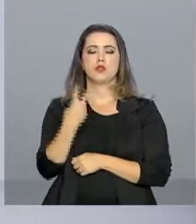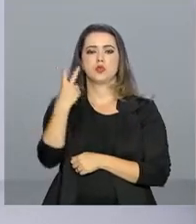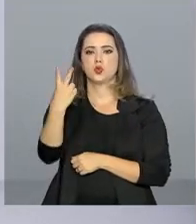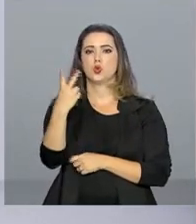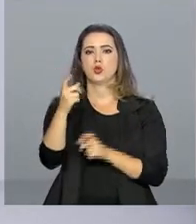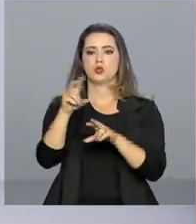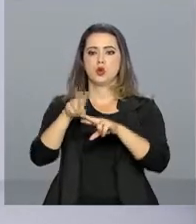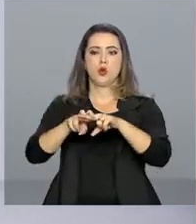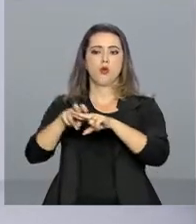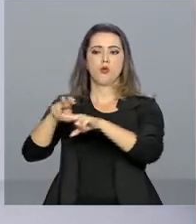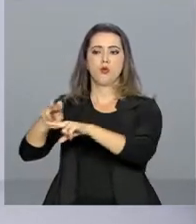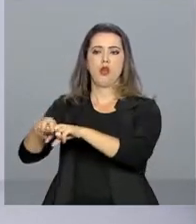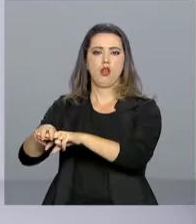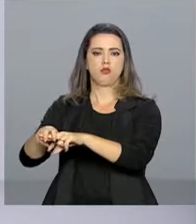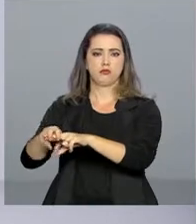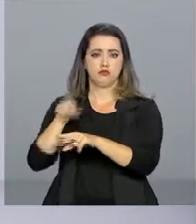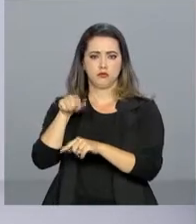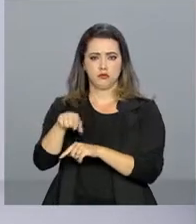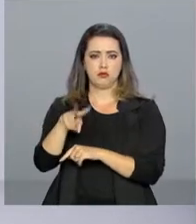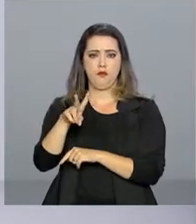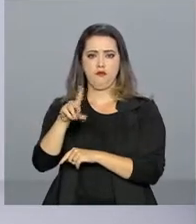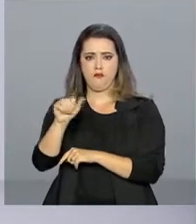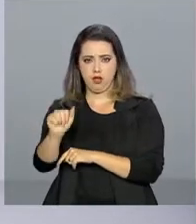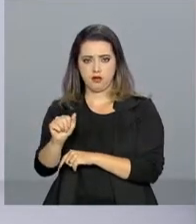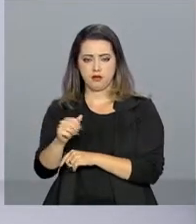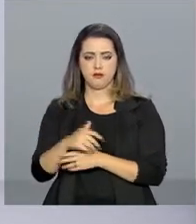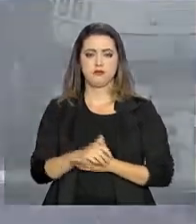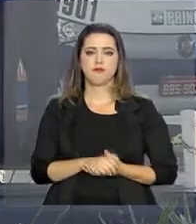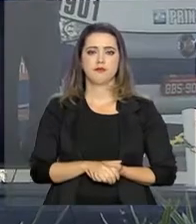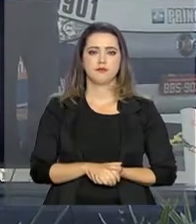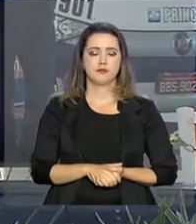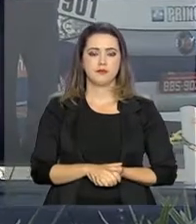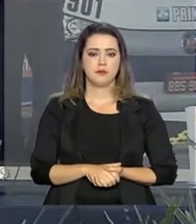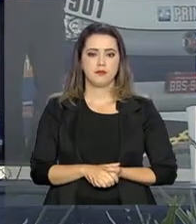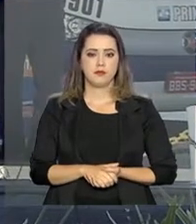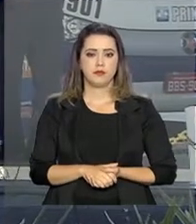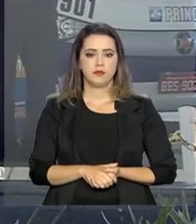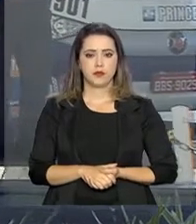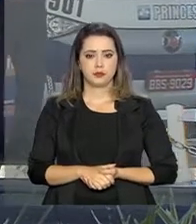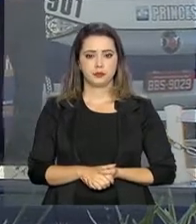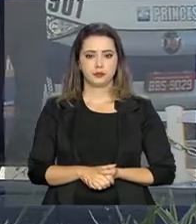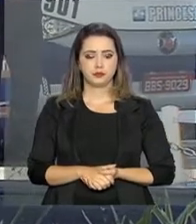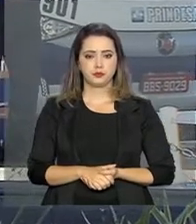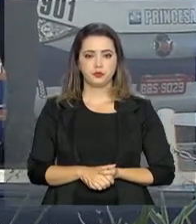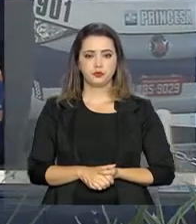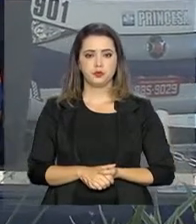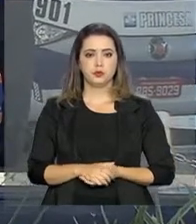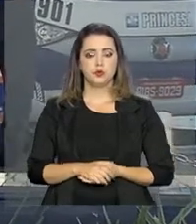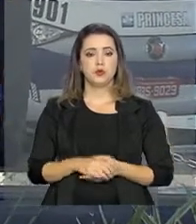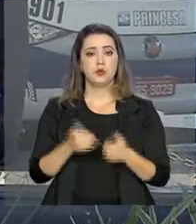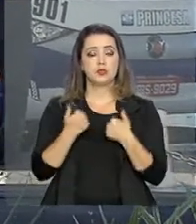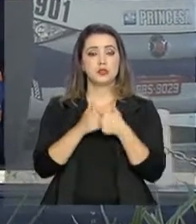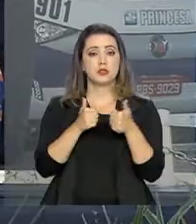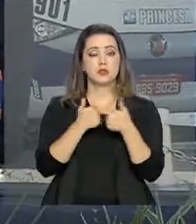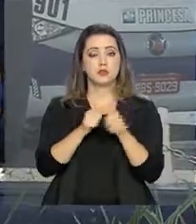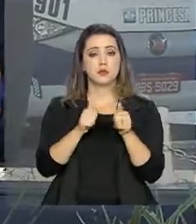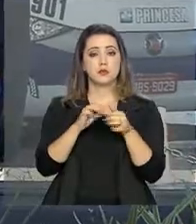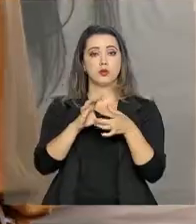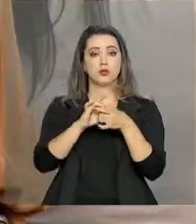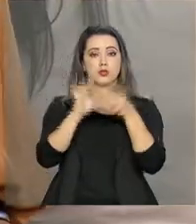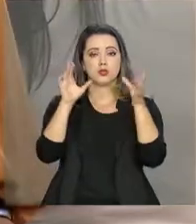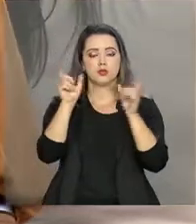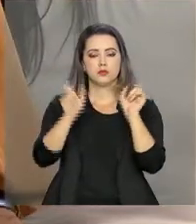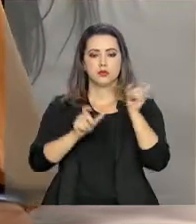a dois assentos as vagas para estes usuários. O passe-livre é garantido às